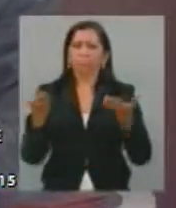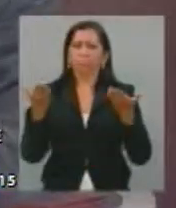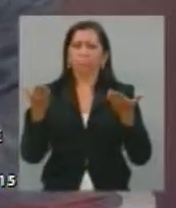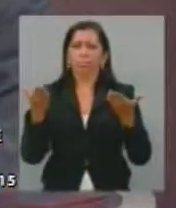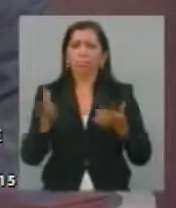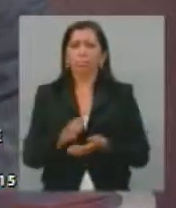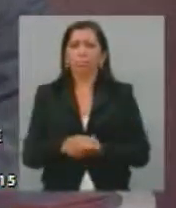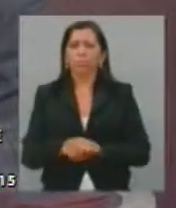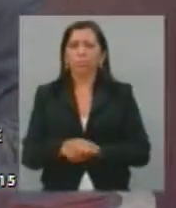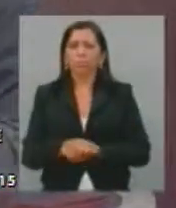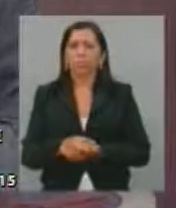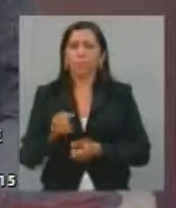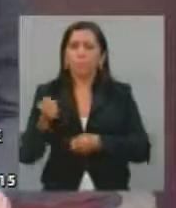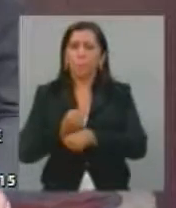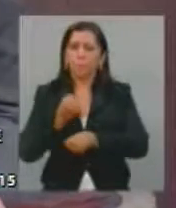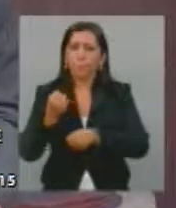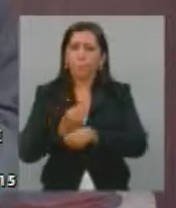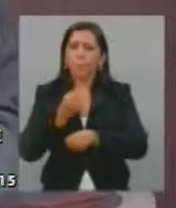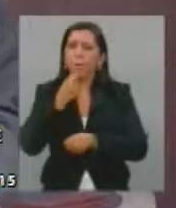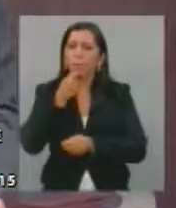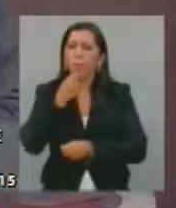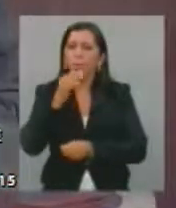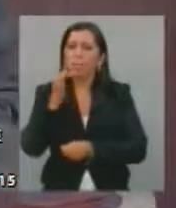O pedreiro Francisco.